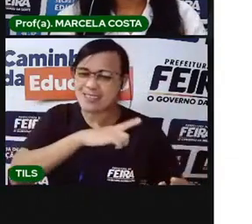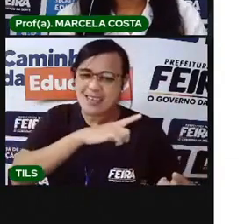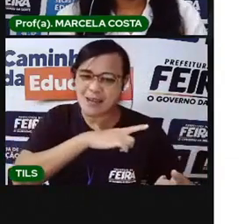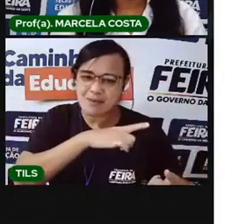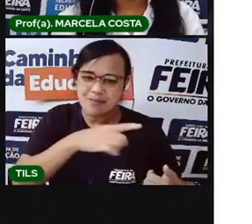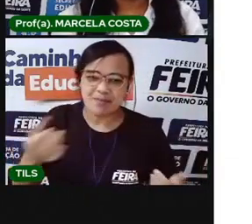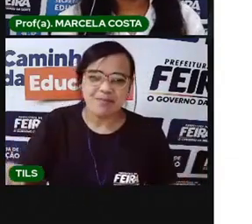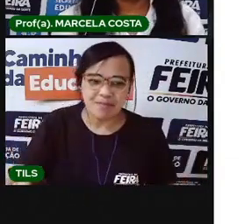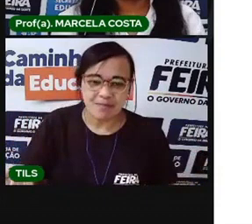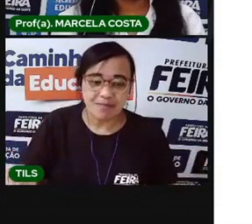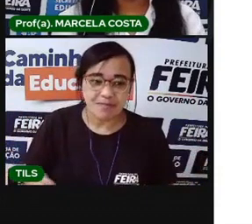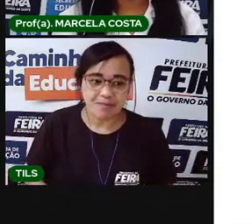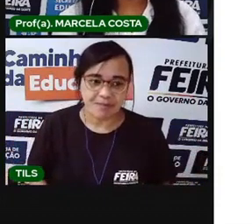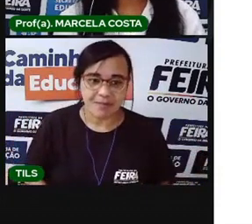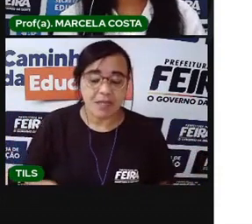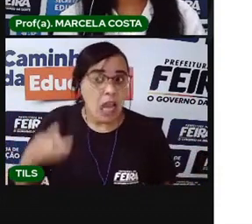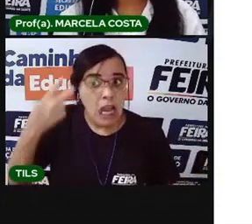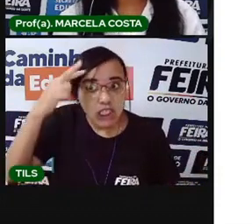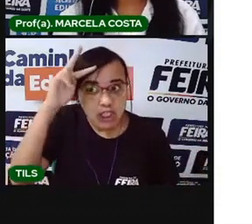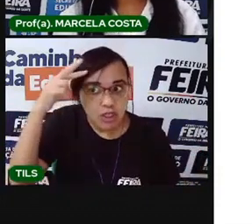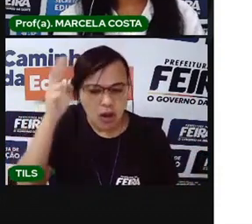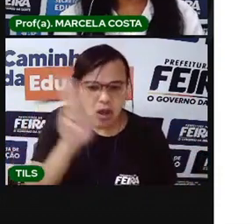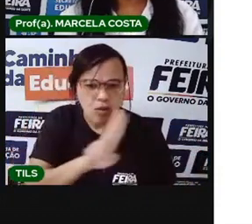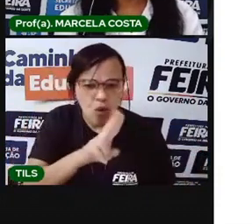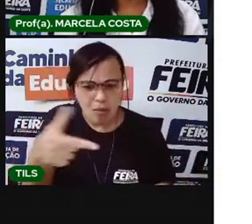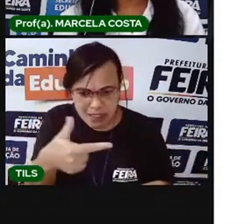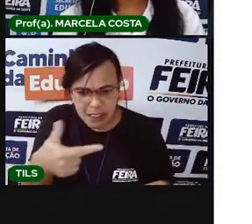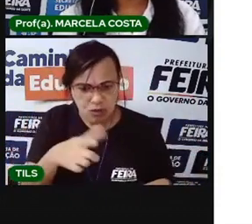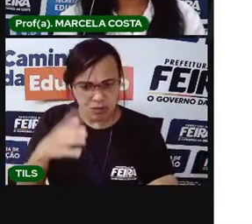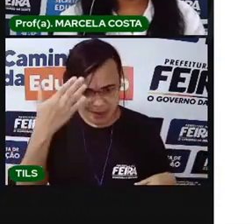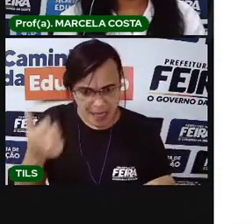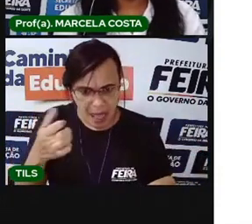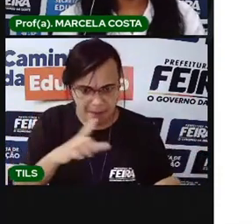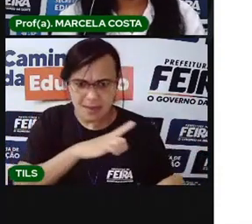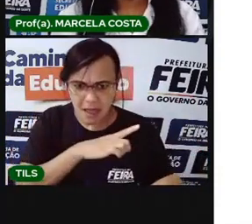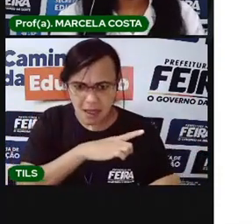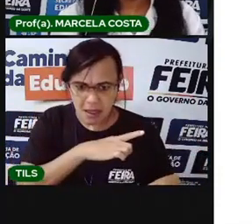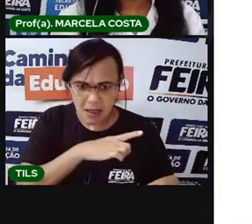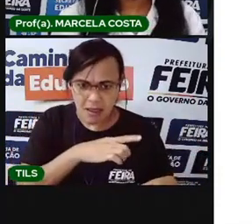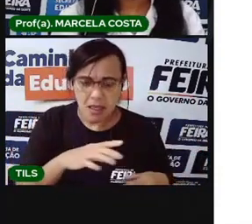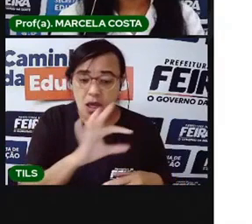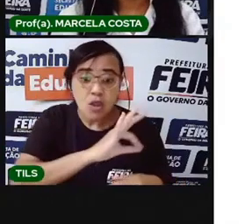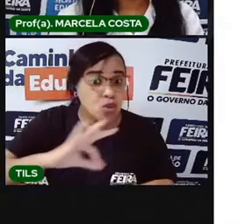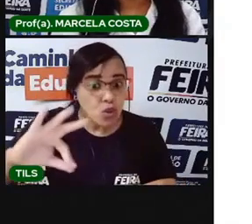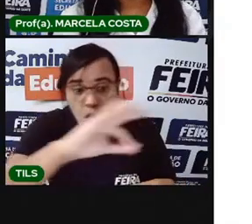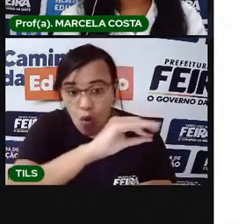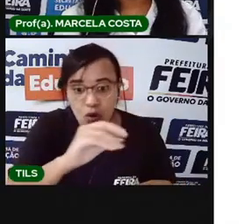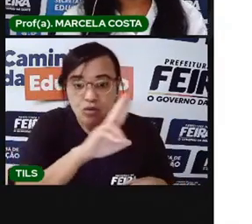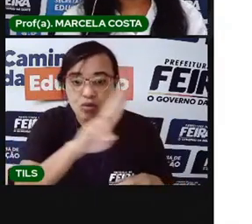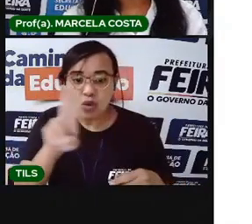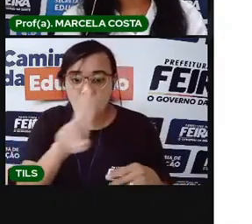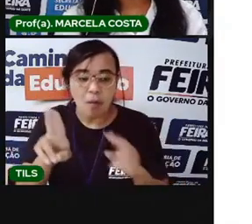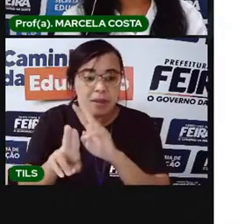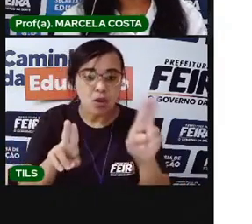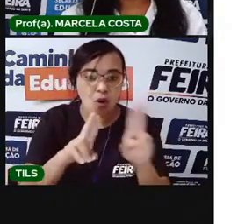para os seus responsáveis a história do seu sobrenome. Você sabe, você sabia que todos os nomes contam a